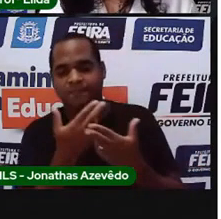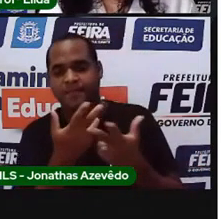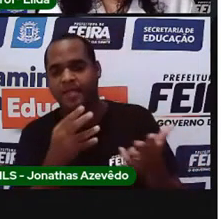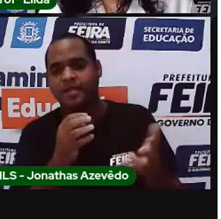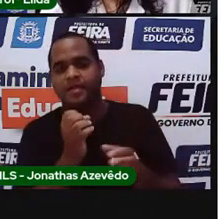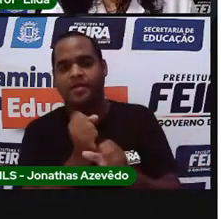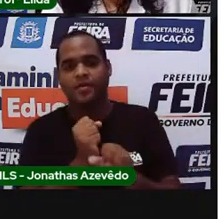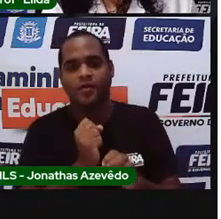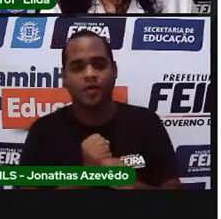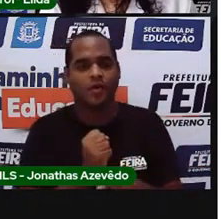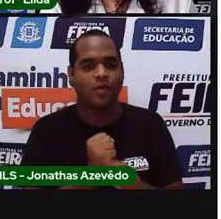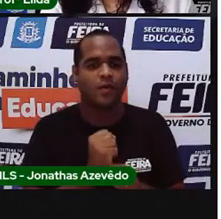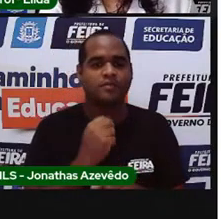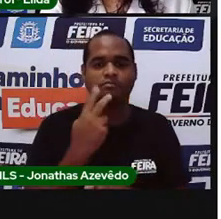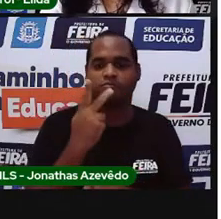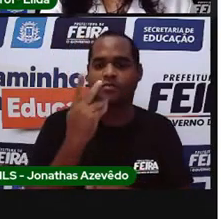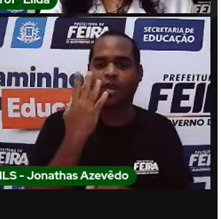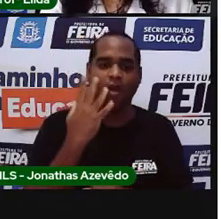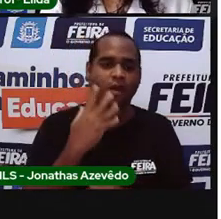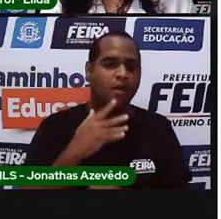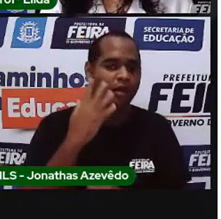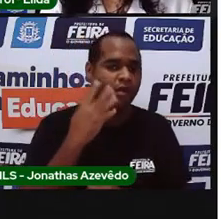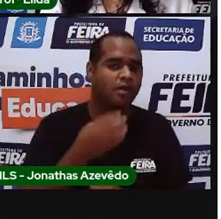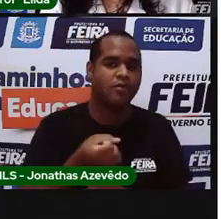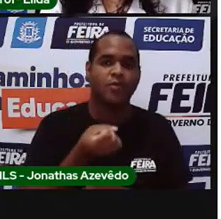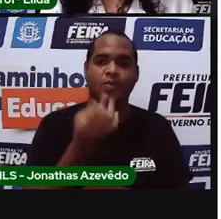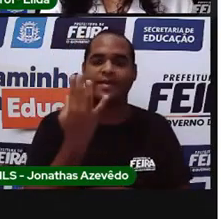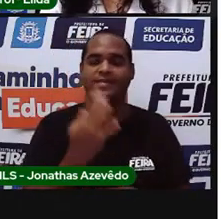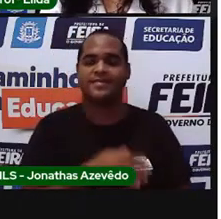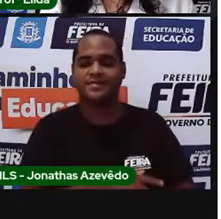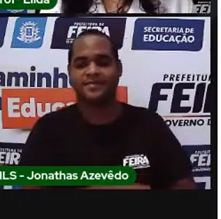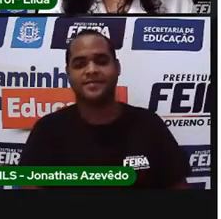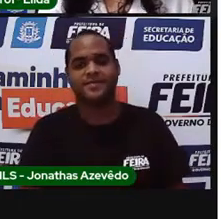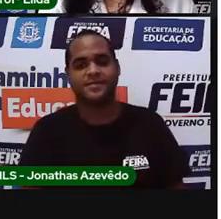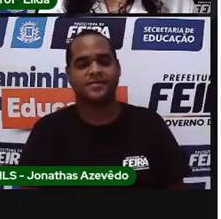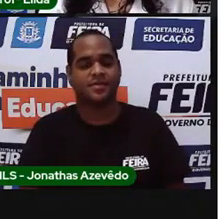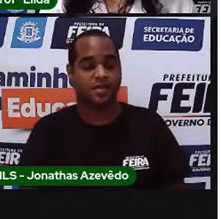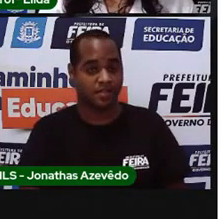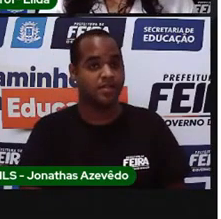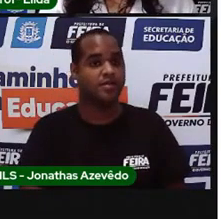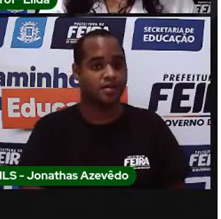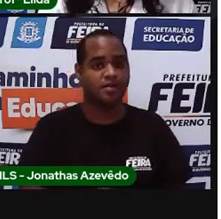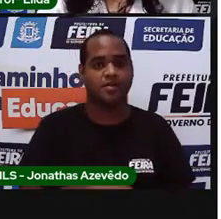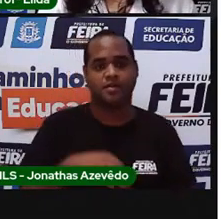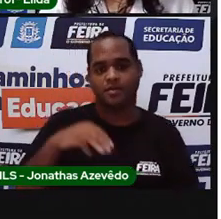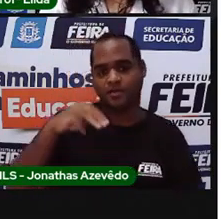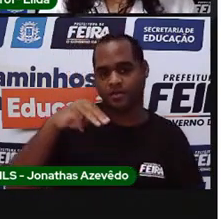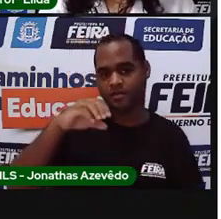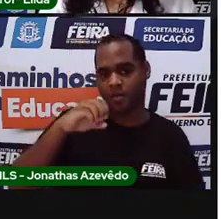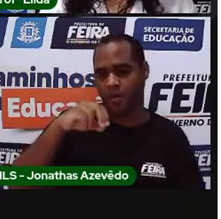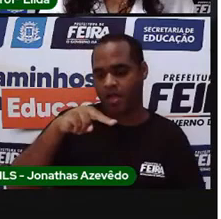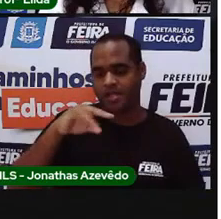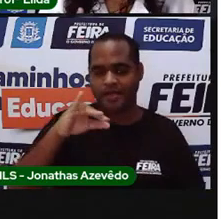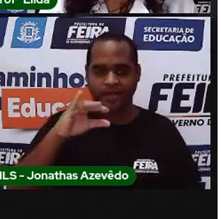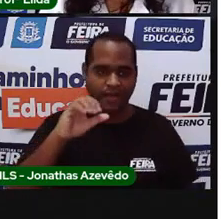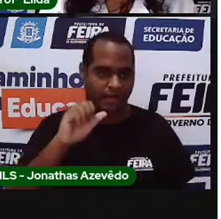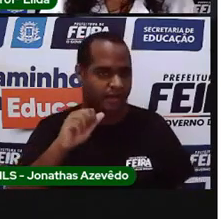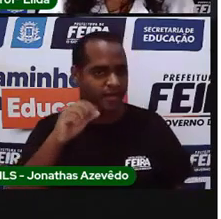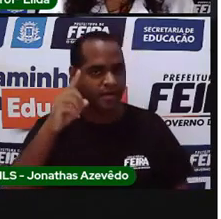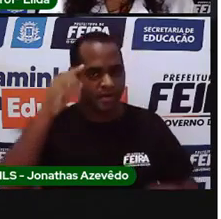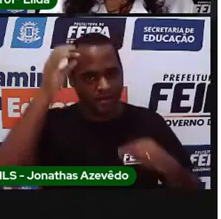nós temos nessa fila. Nós temos Mônica, Cebolinha,